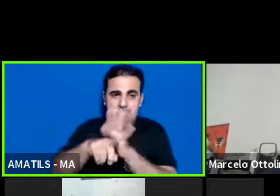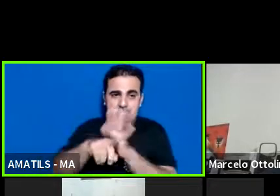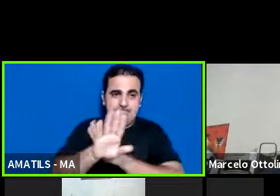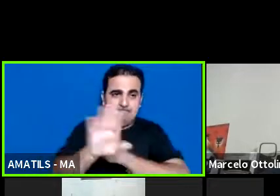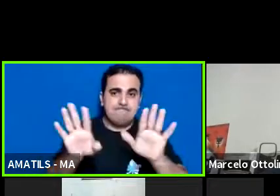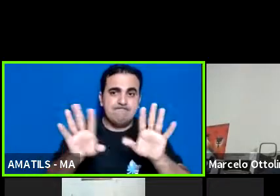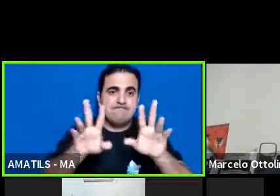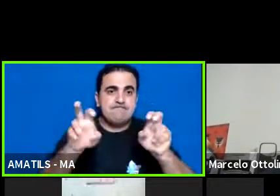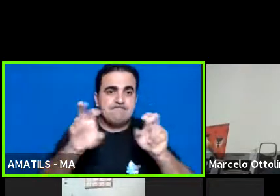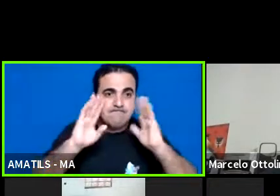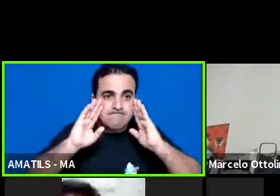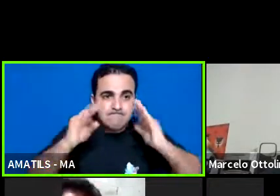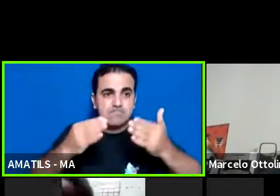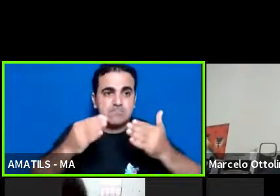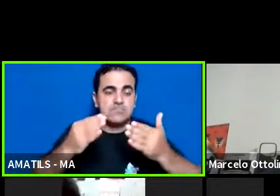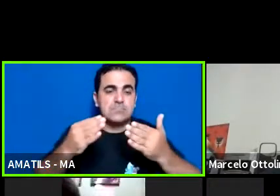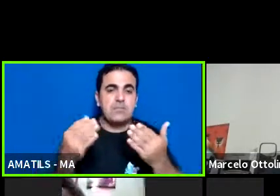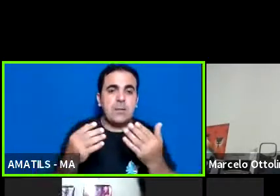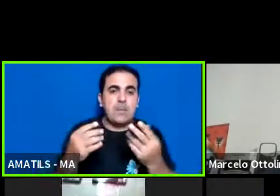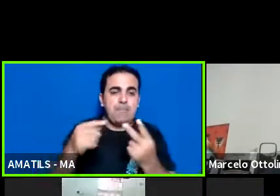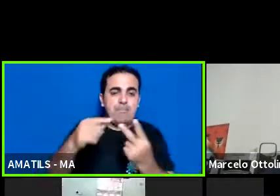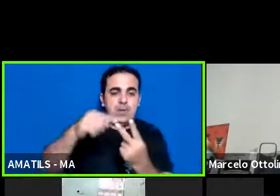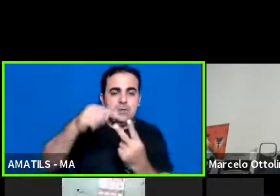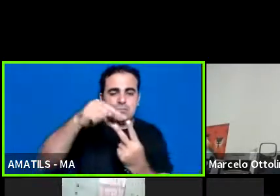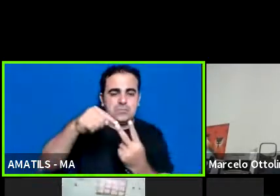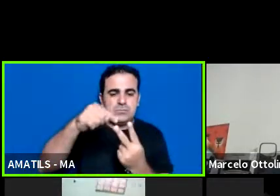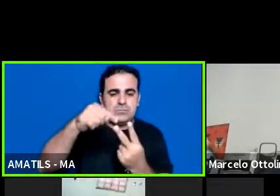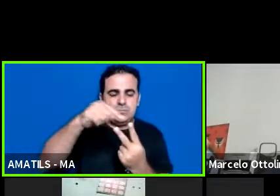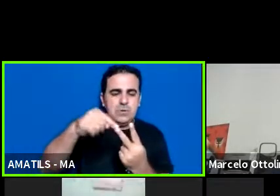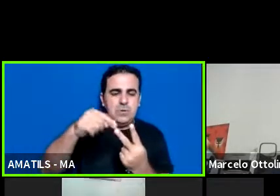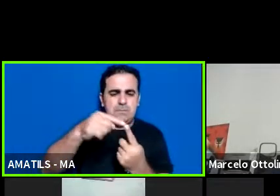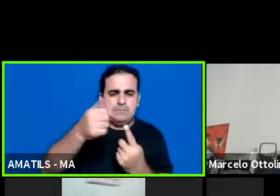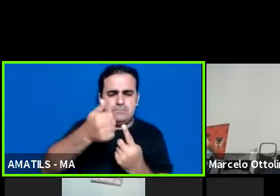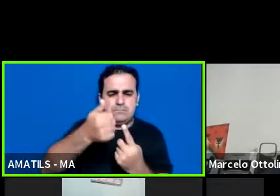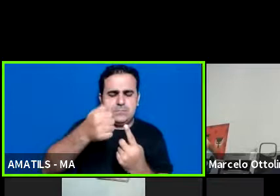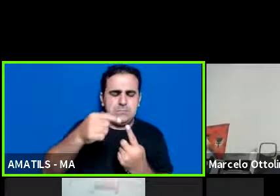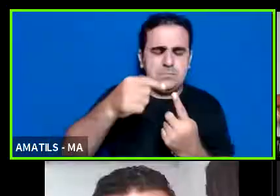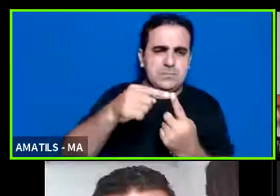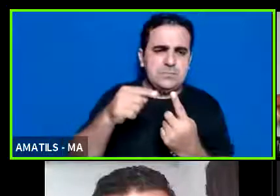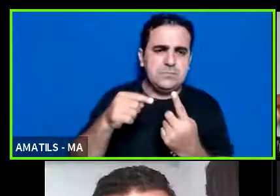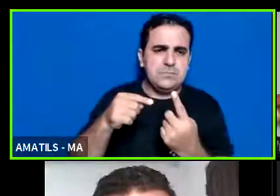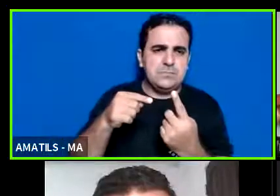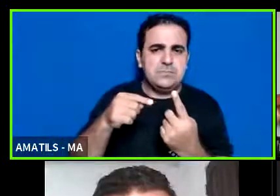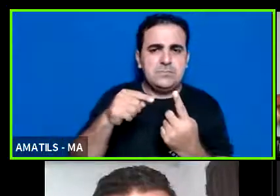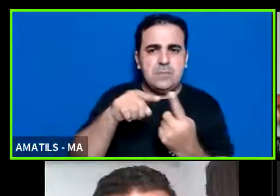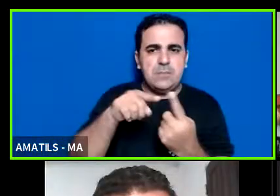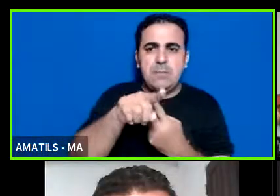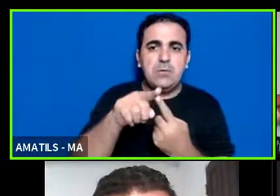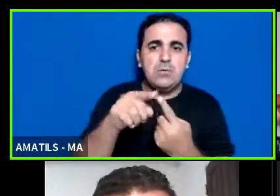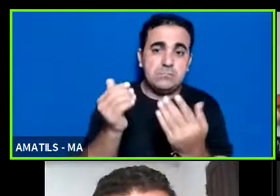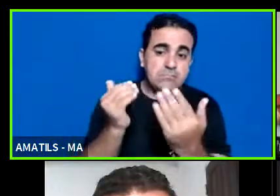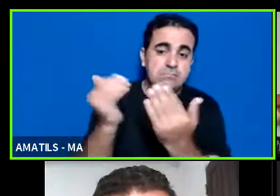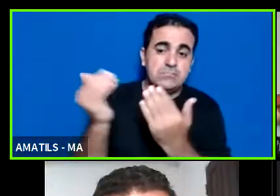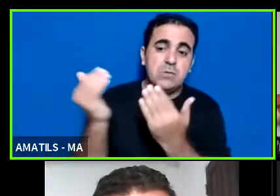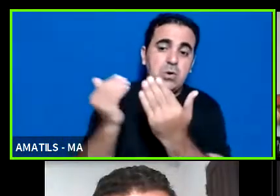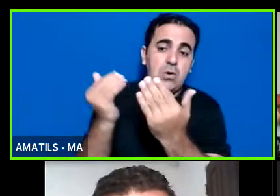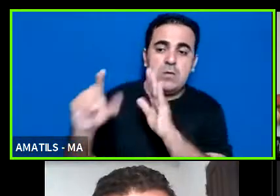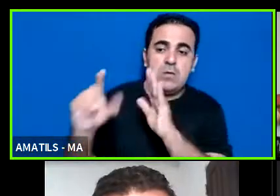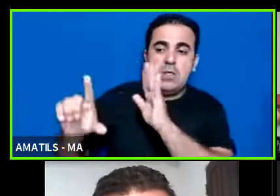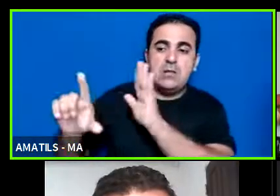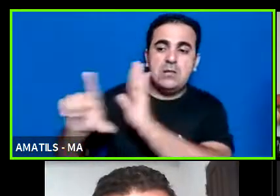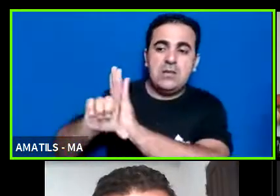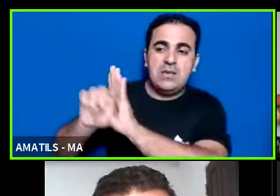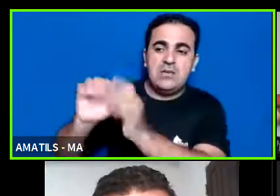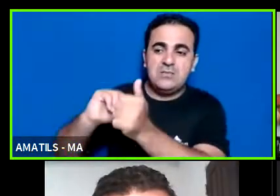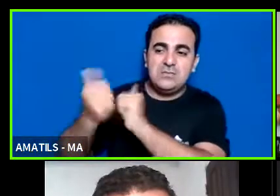de duas coisas primeiro é assim comparando um pouco a lei com a lei Rouanet